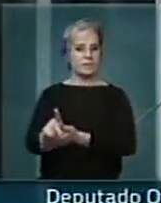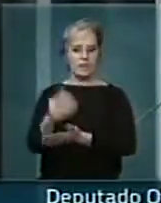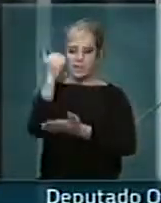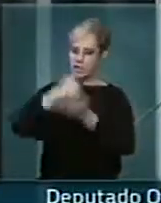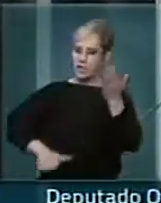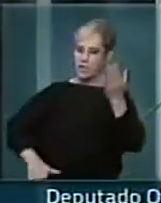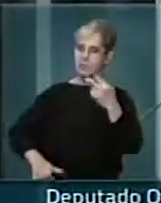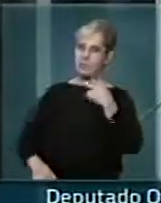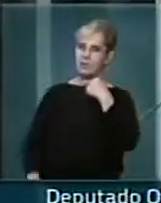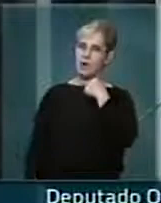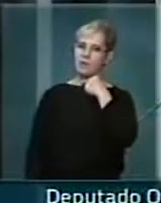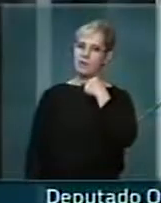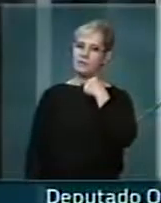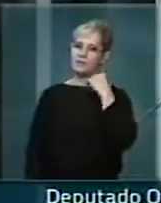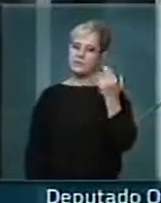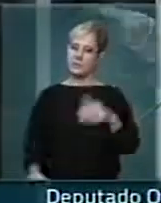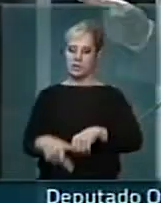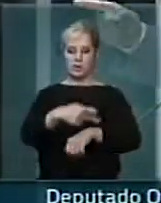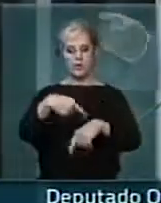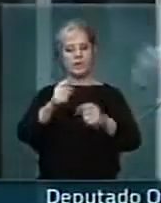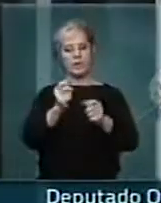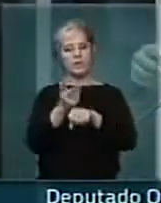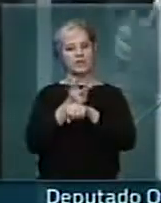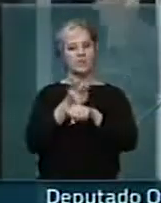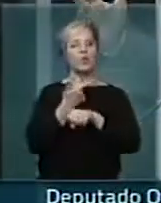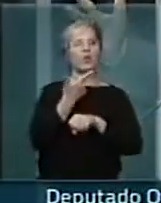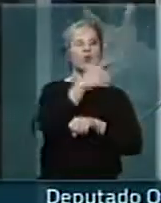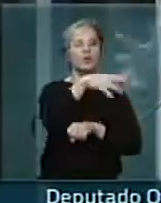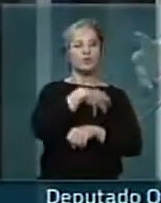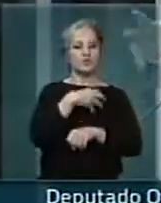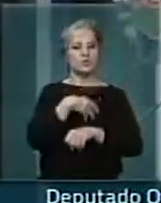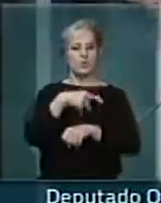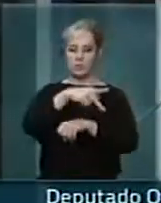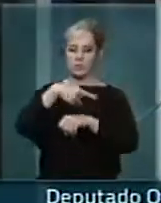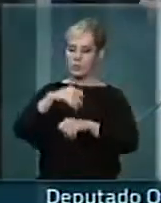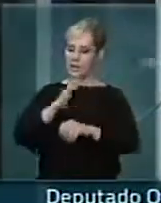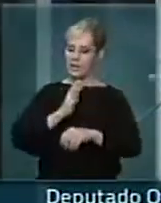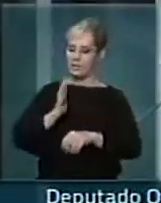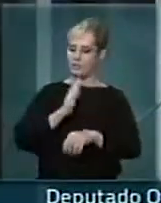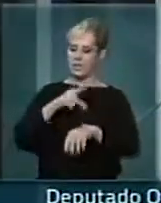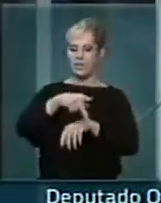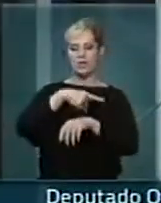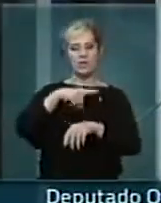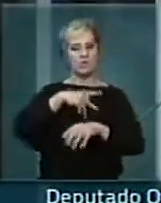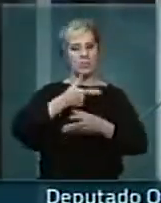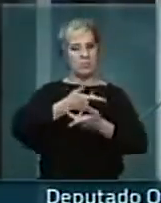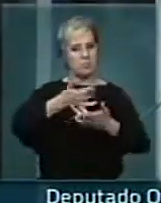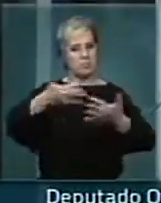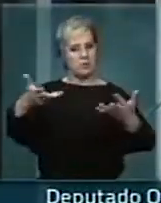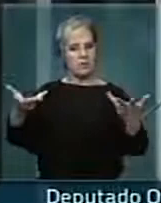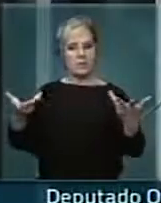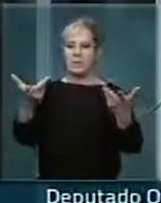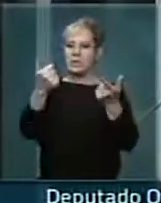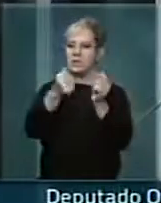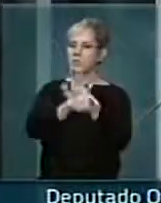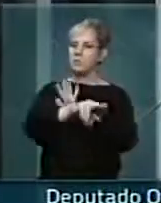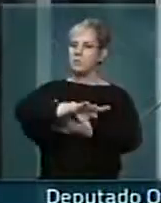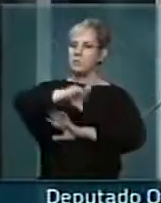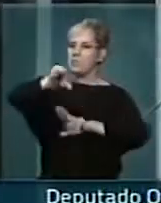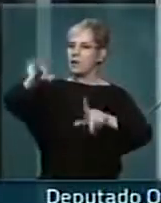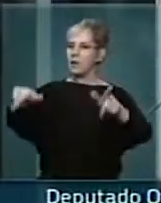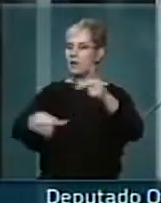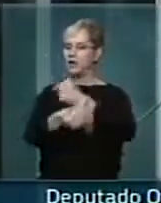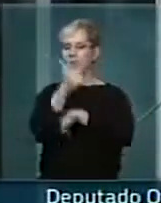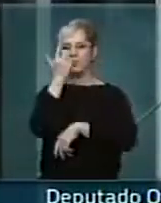subtraídos. Que o país encontre outros caminhos. O país é rico, o país tem abundância. O país tem mil perspectivas de